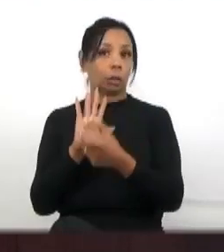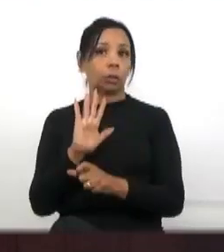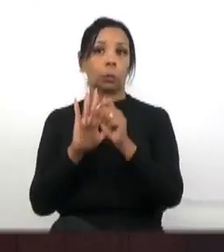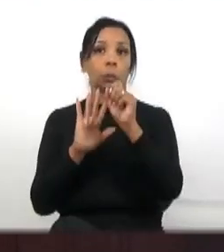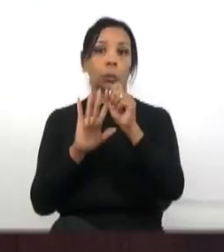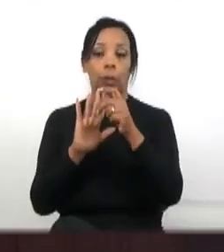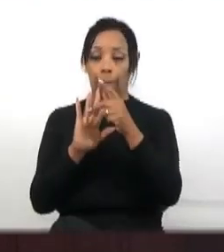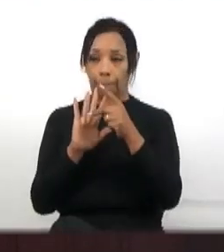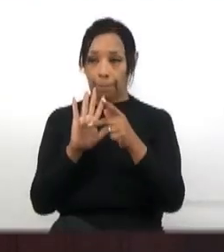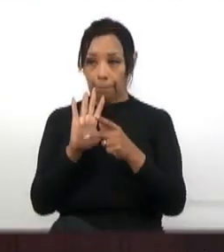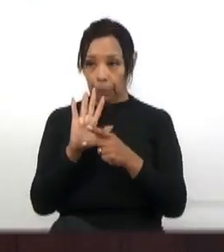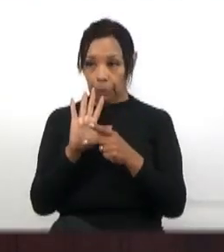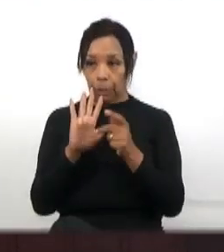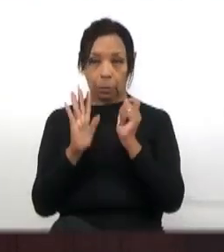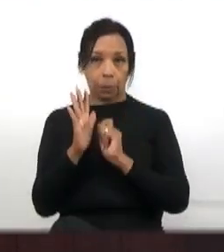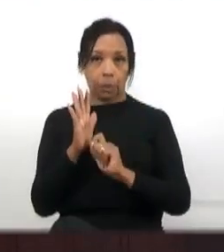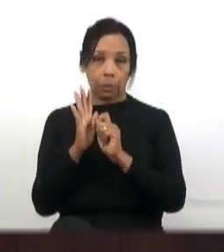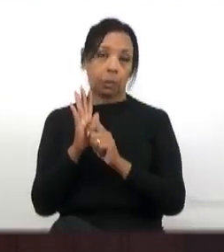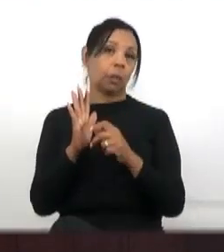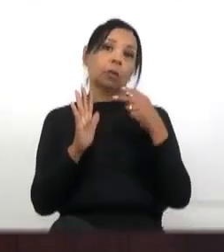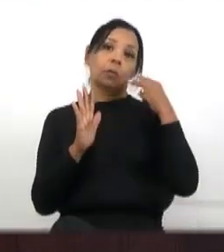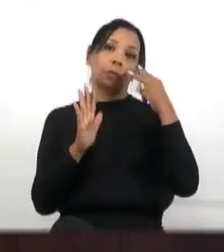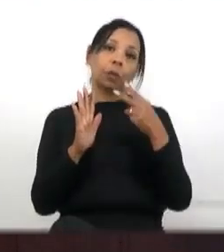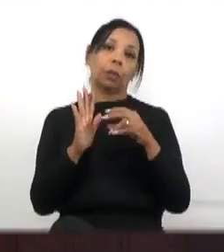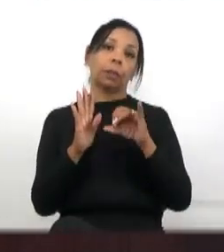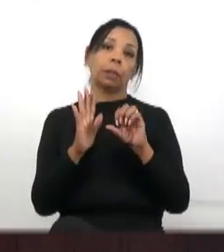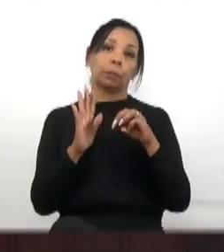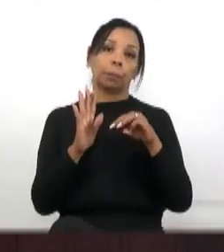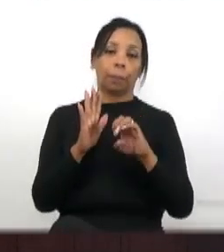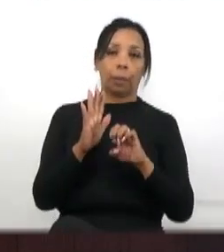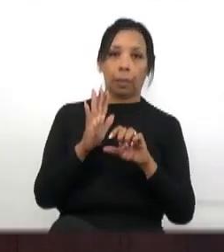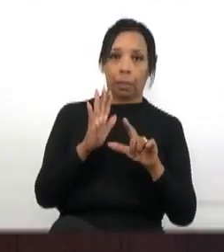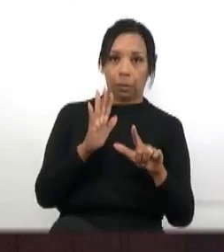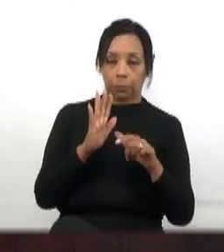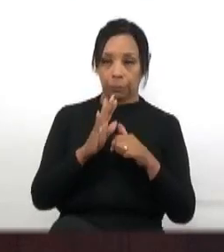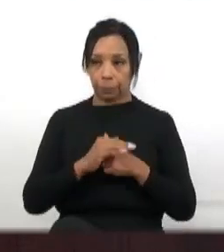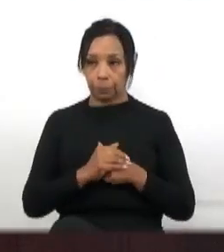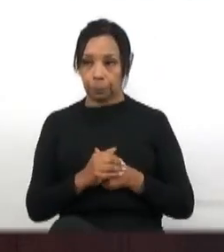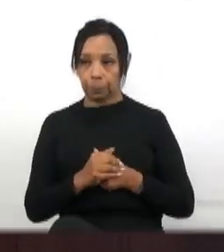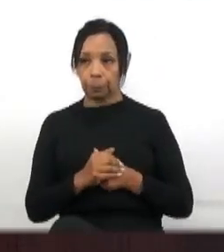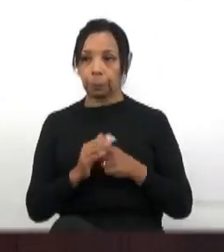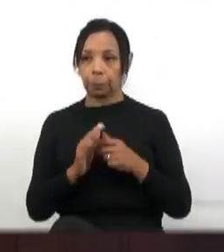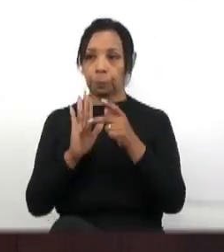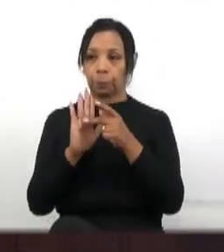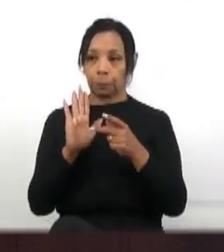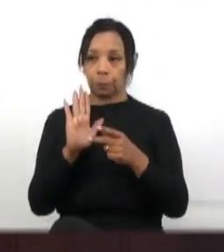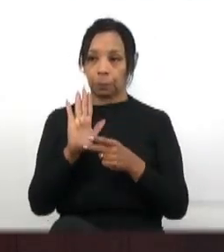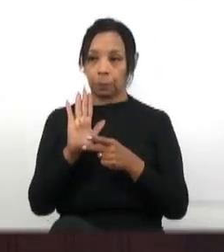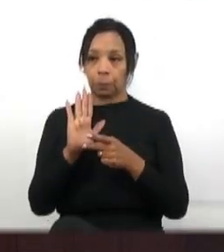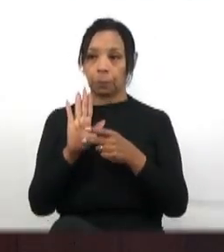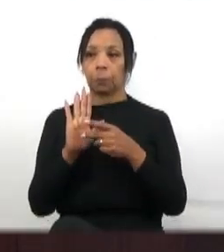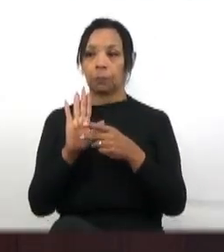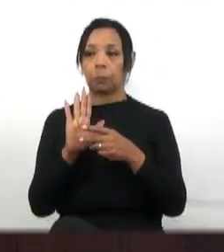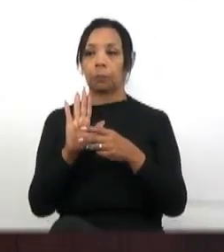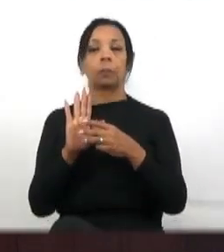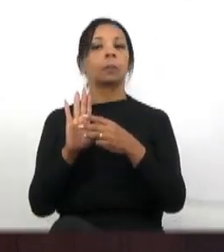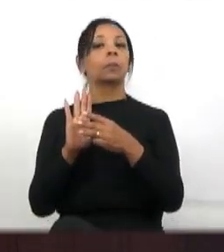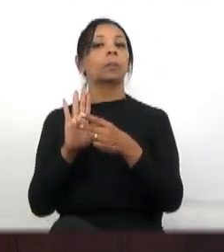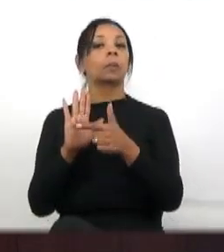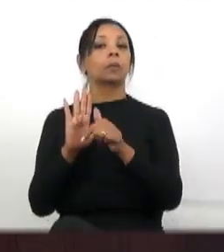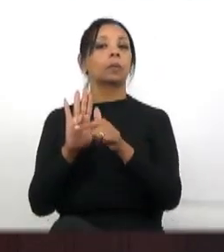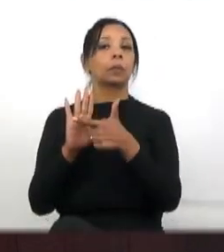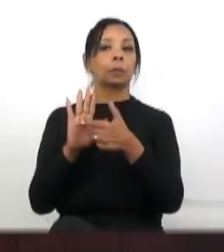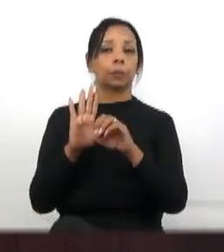projetos de autoria do vereador Ismael Brasilino. Projeto de lei número 30 de 2024 que institui no